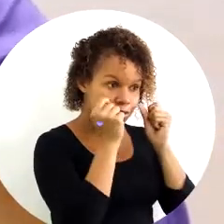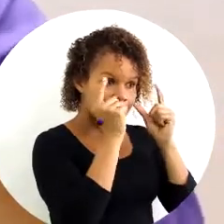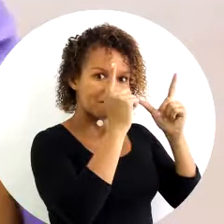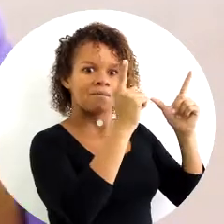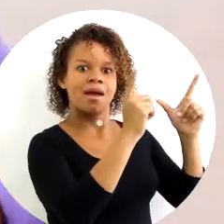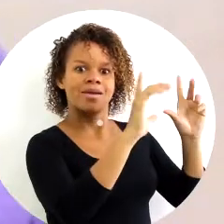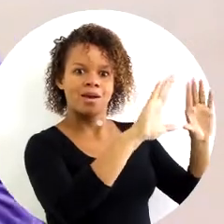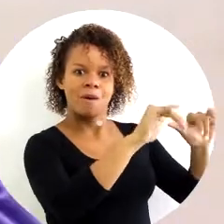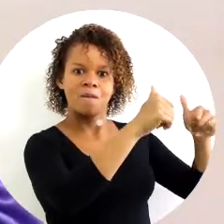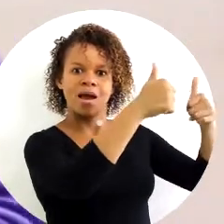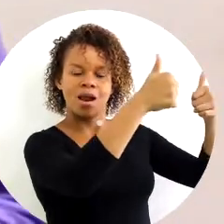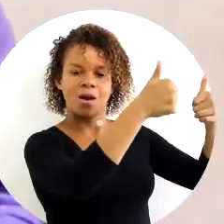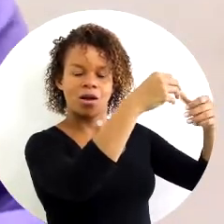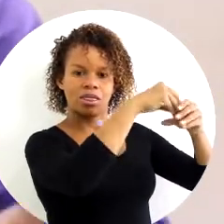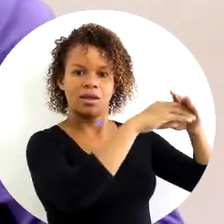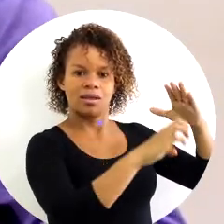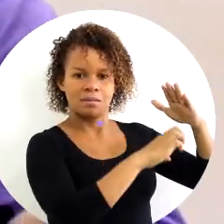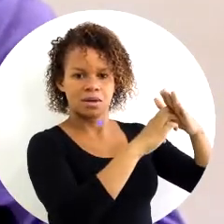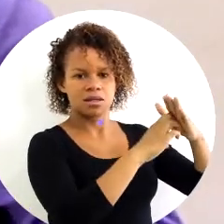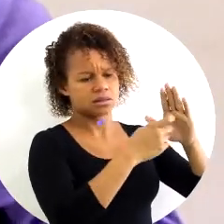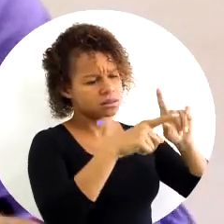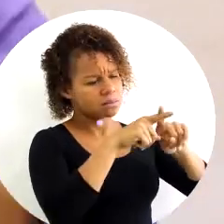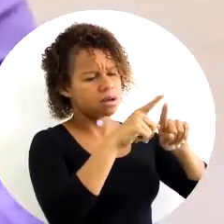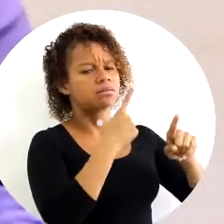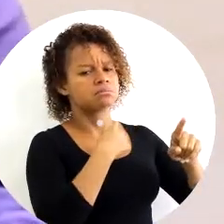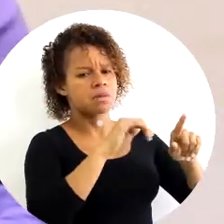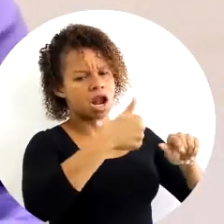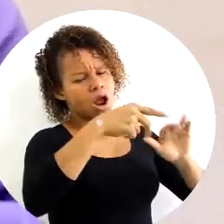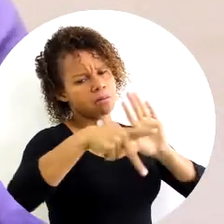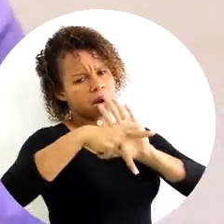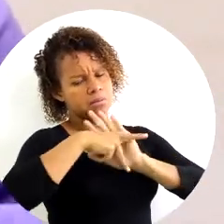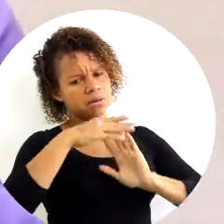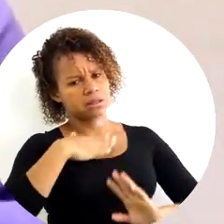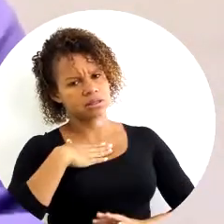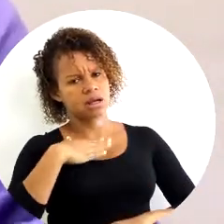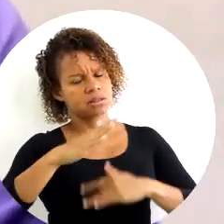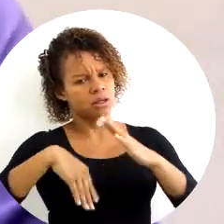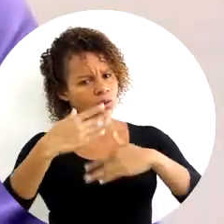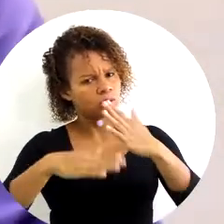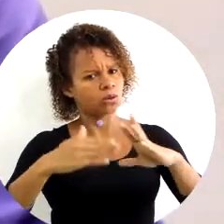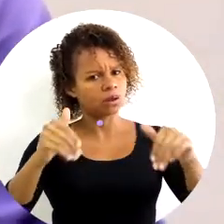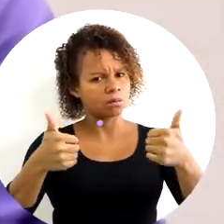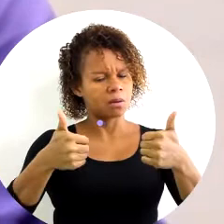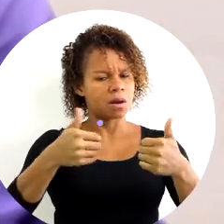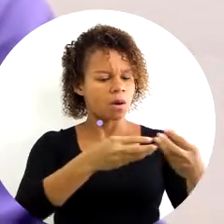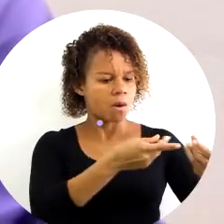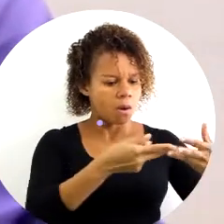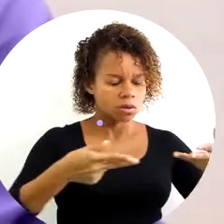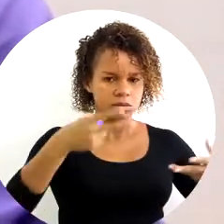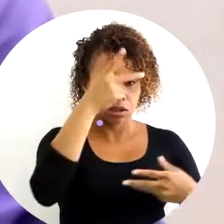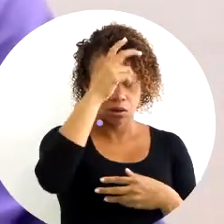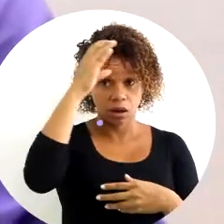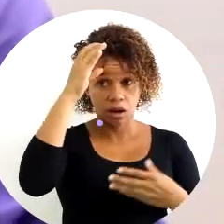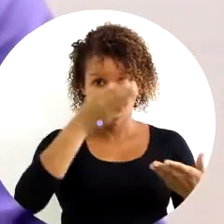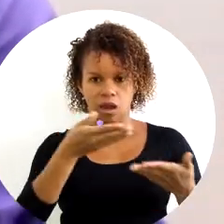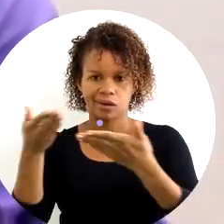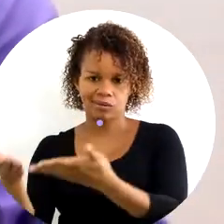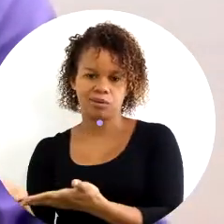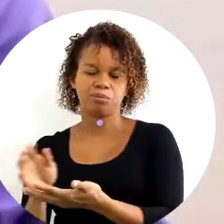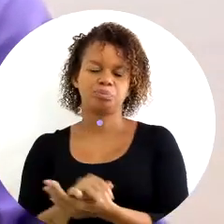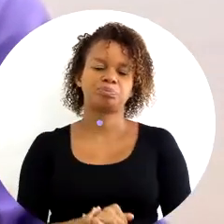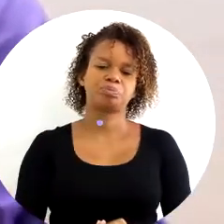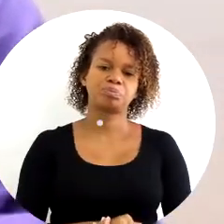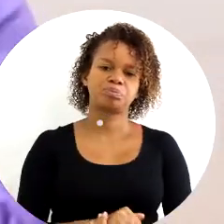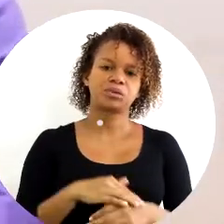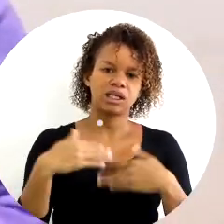aquilo que é o melhor para a empresa e para ele, executou na hora de entregar alguma coisa para um cliente. Desta forma,